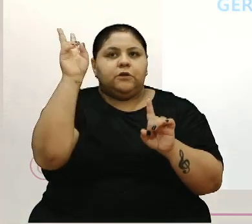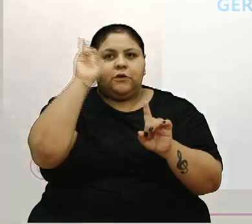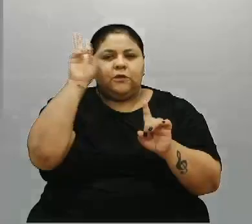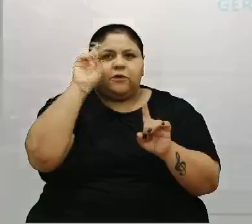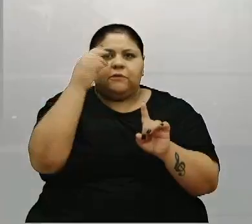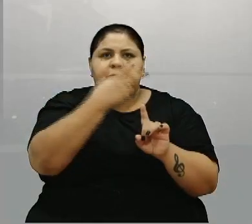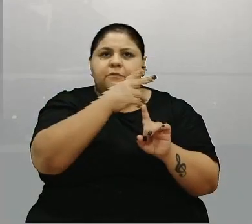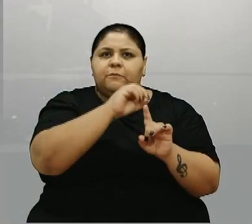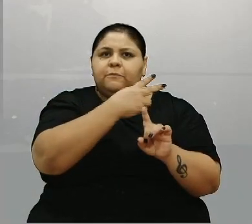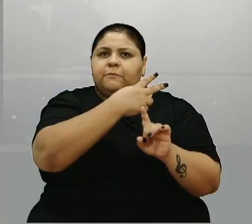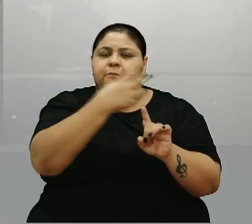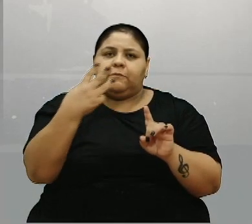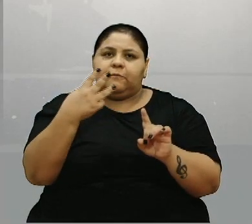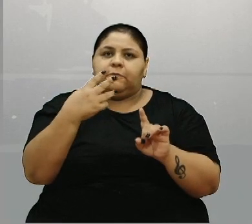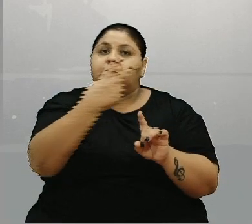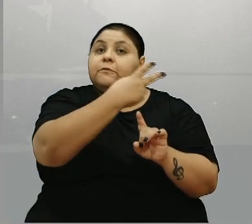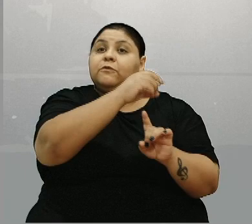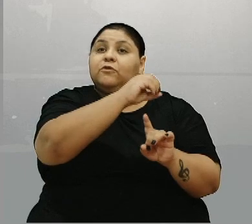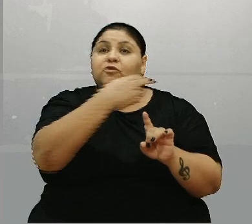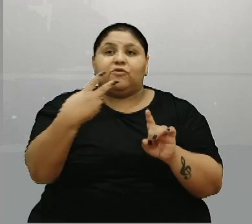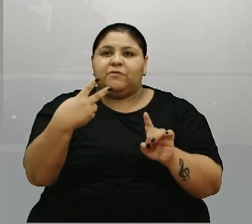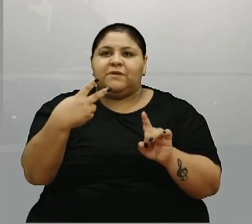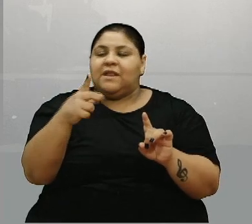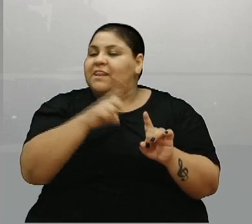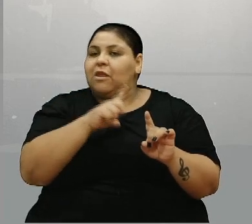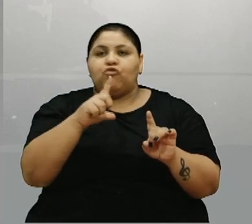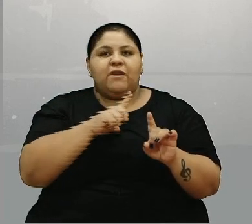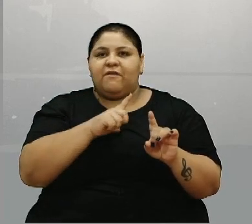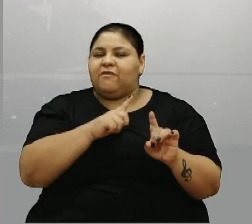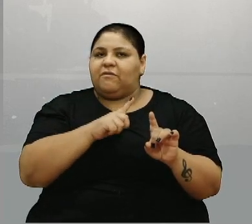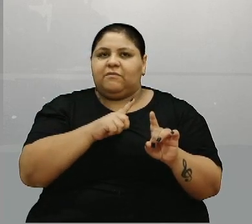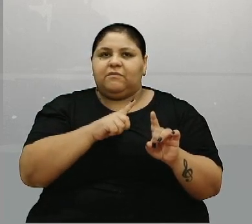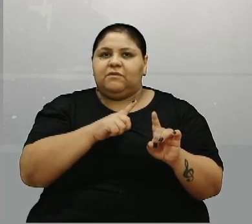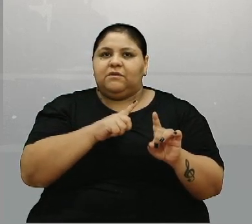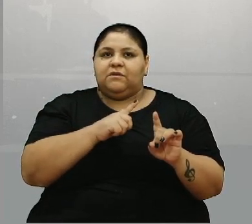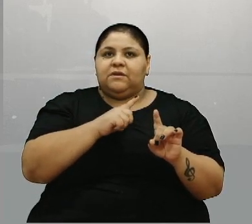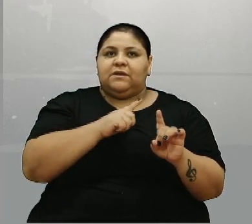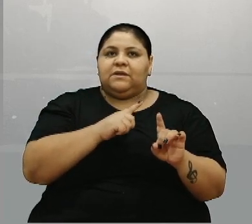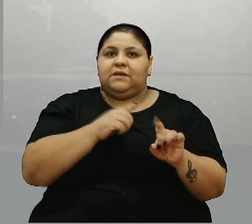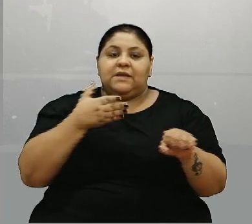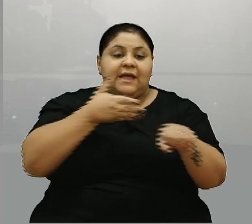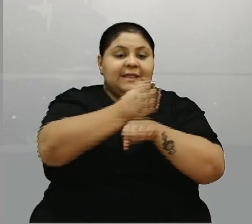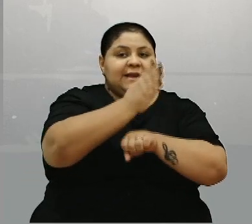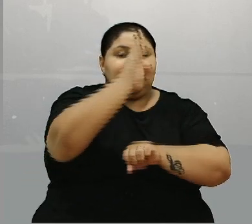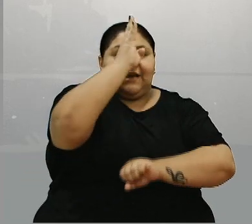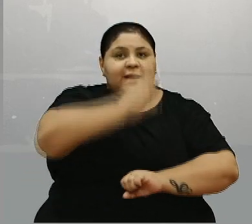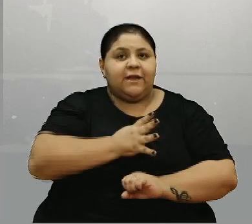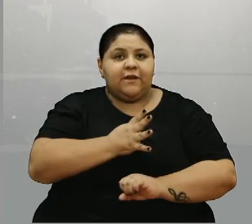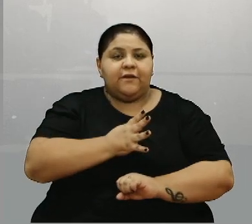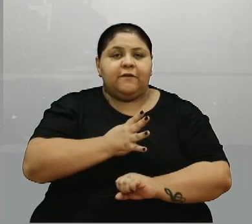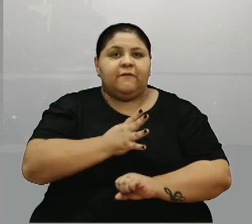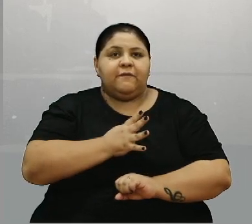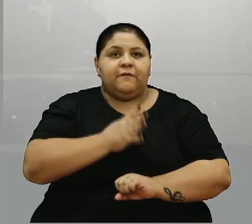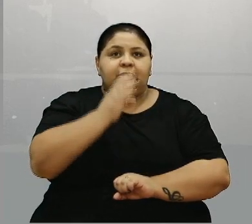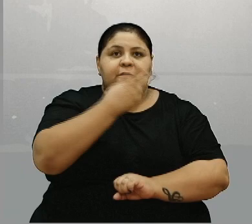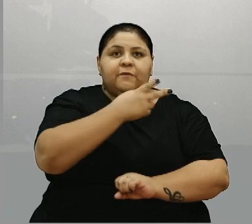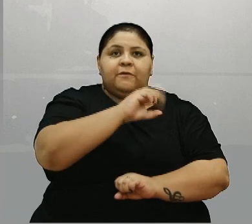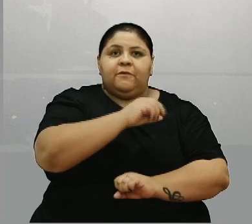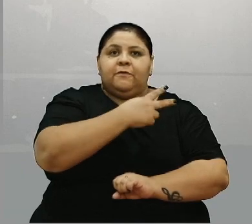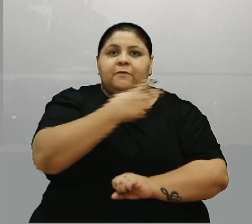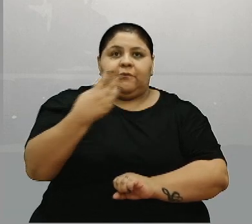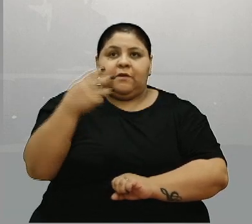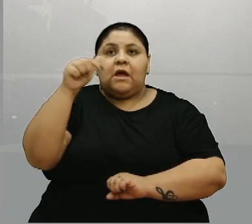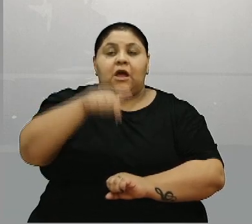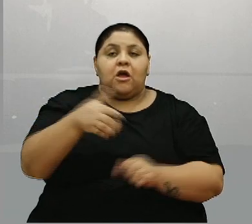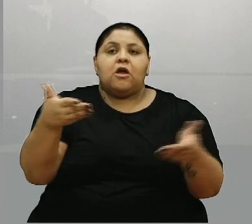2024, em 2022, a gente não teve a entrada gratuita no parque. Em 2024 teve.